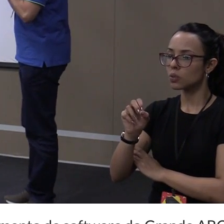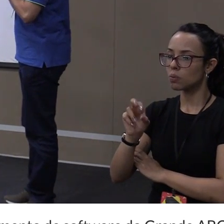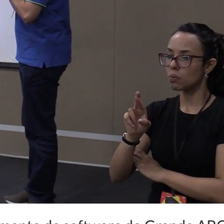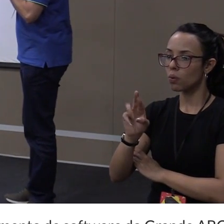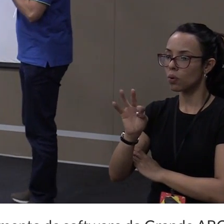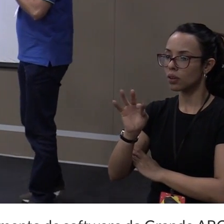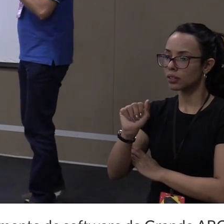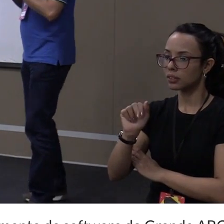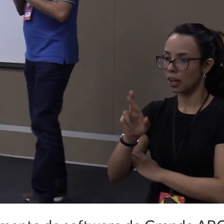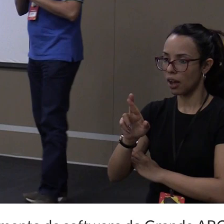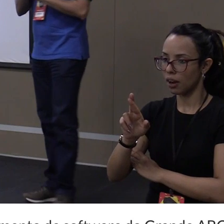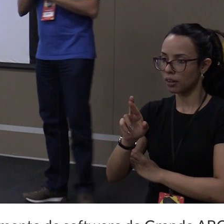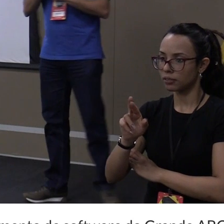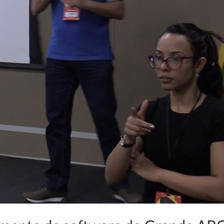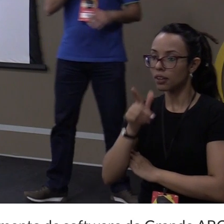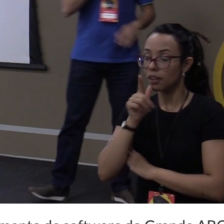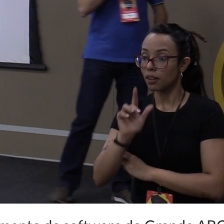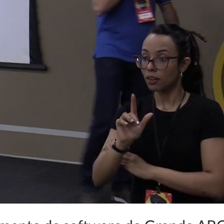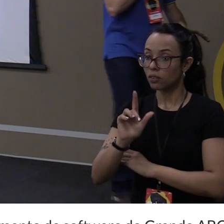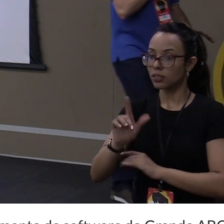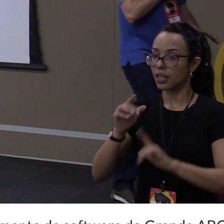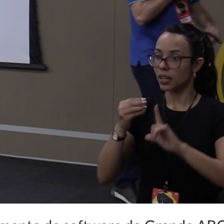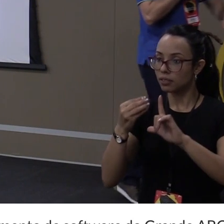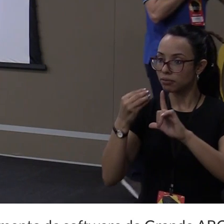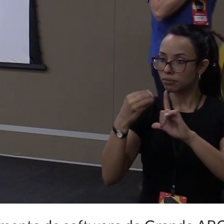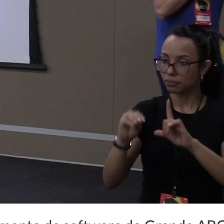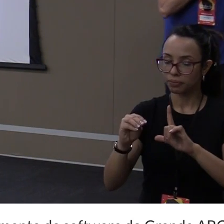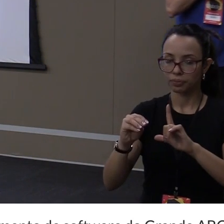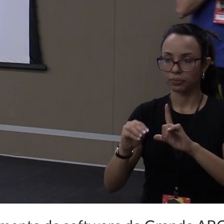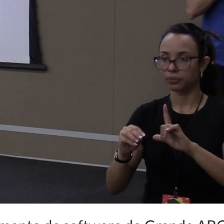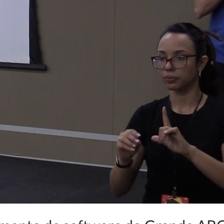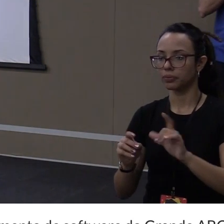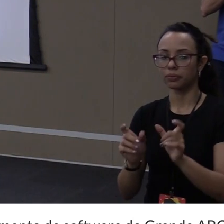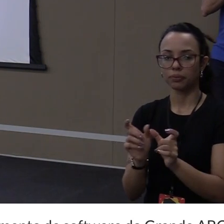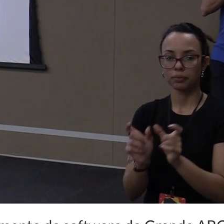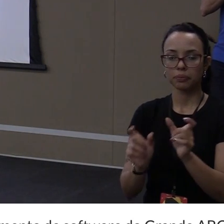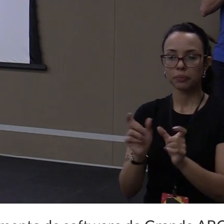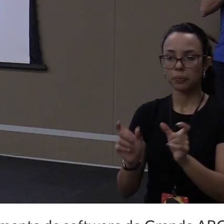Pensa nisso como um JSON. Com a URL e a data.